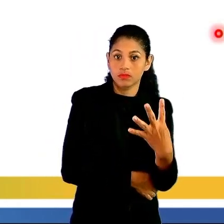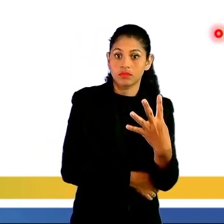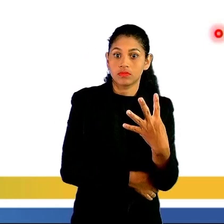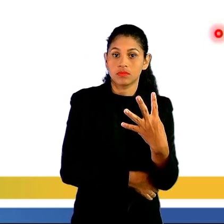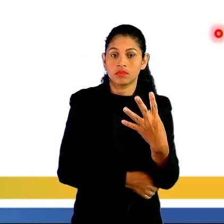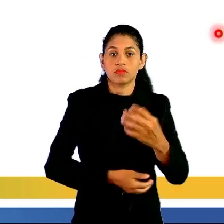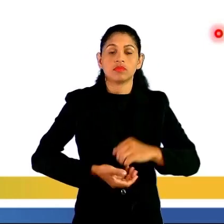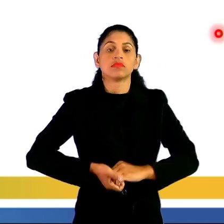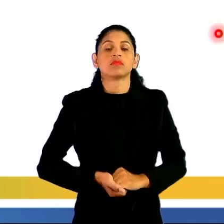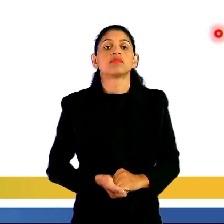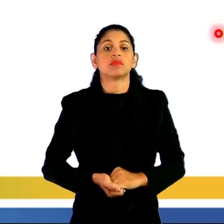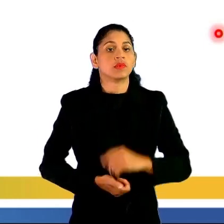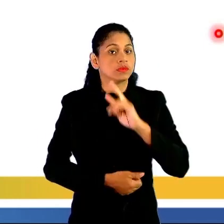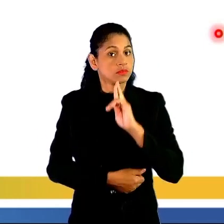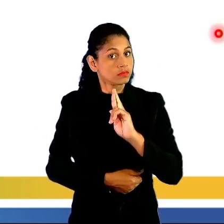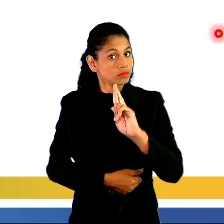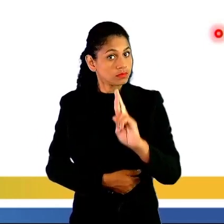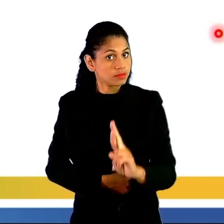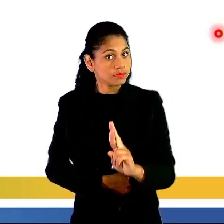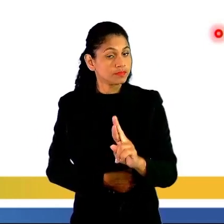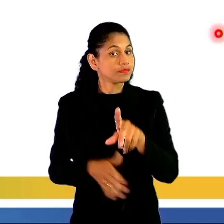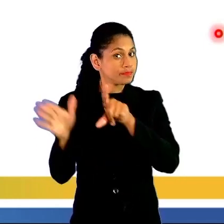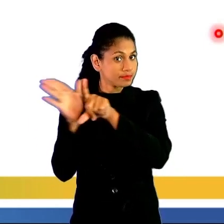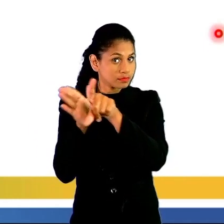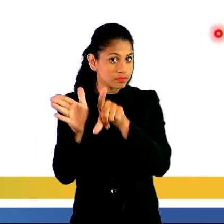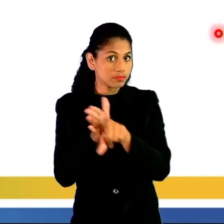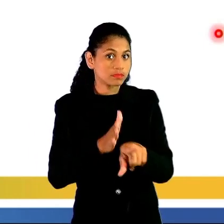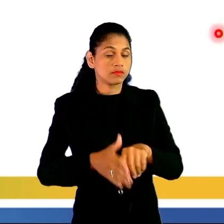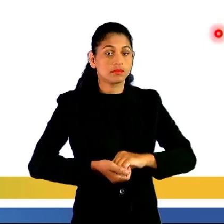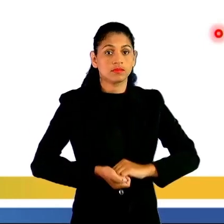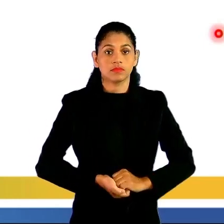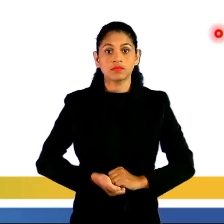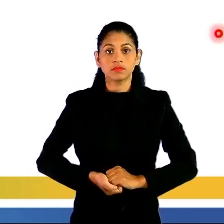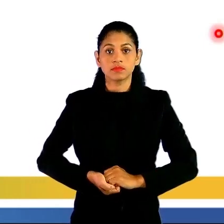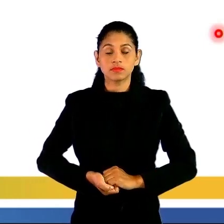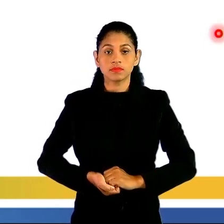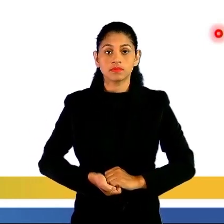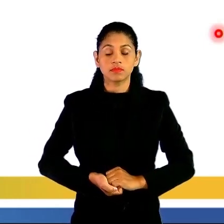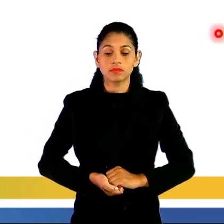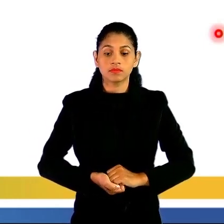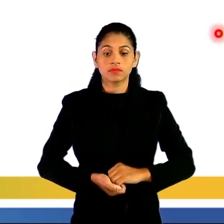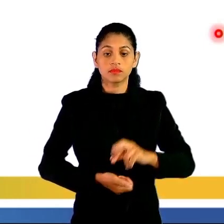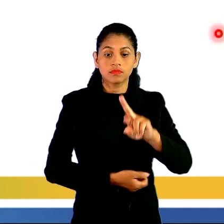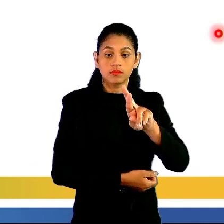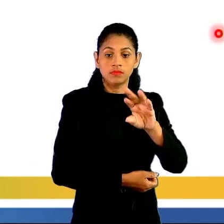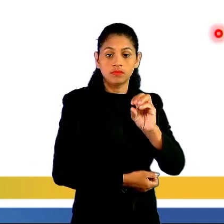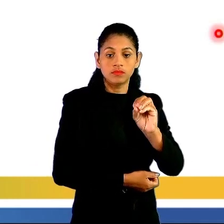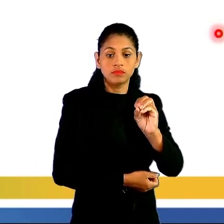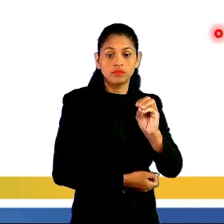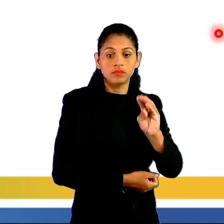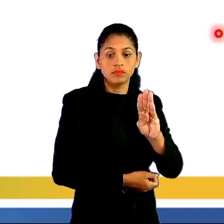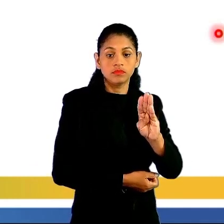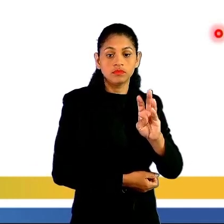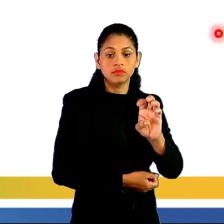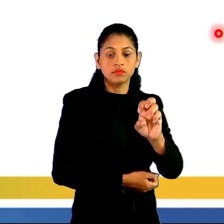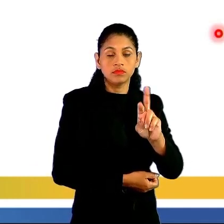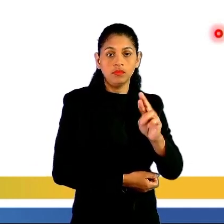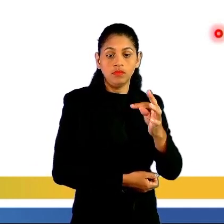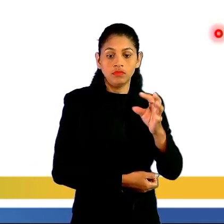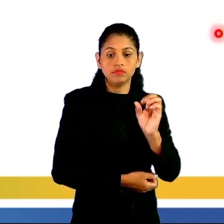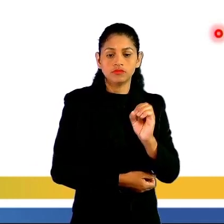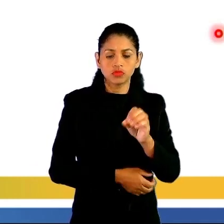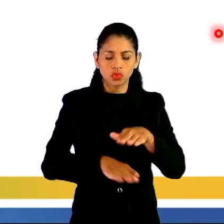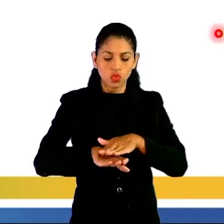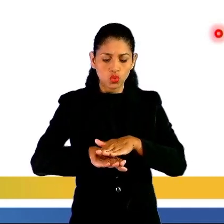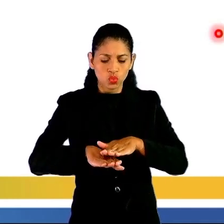Vamos resolver essa questão? Roberto vai revestir o fundo de uma piscina